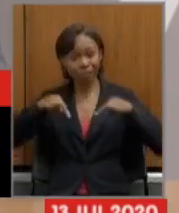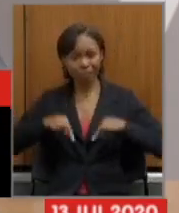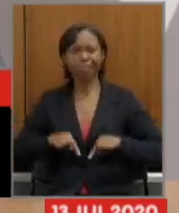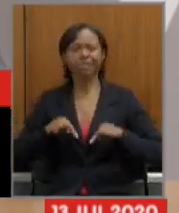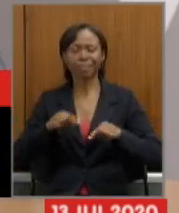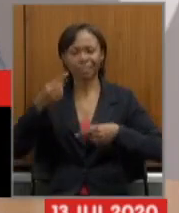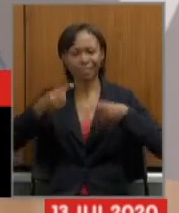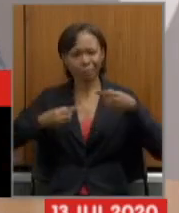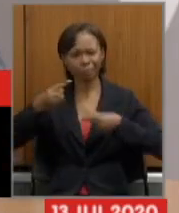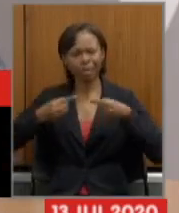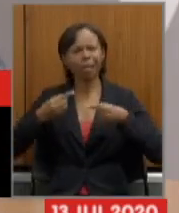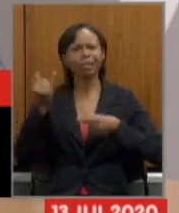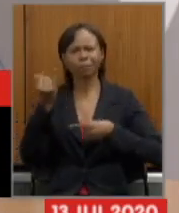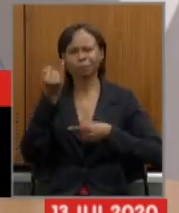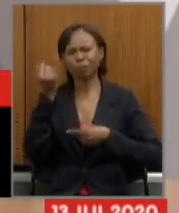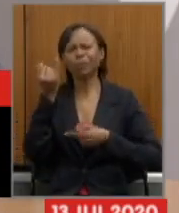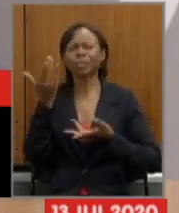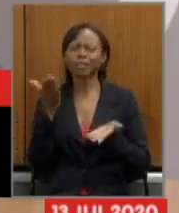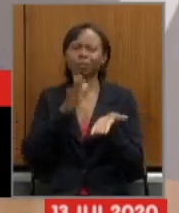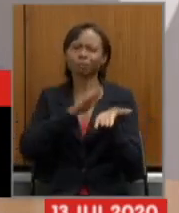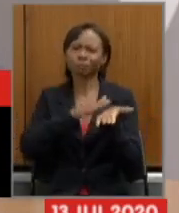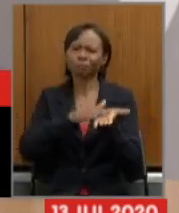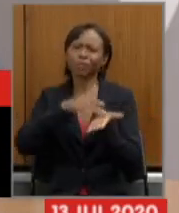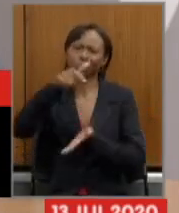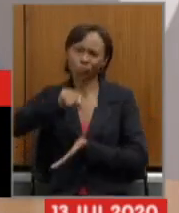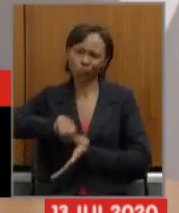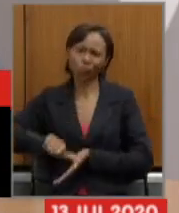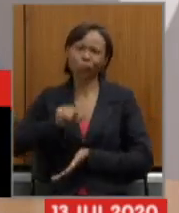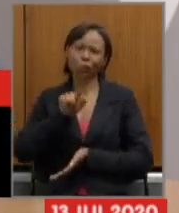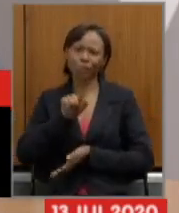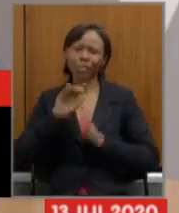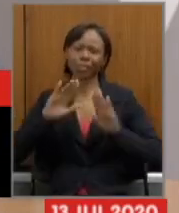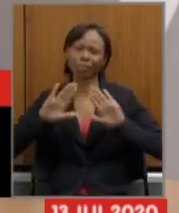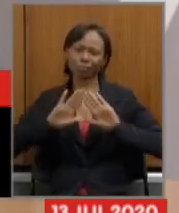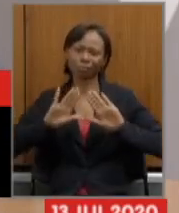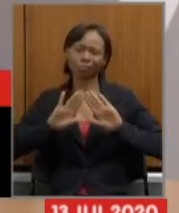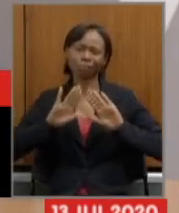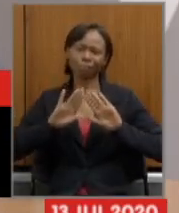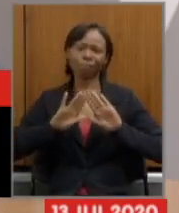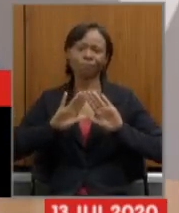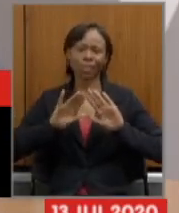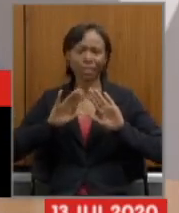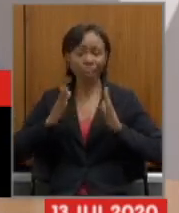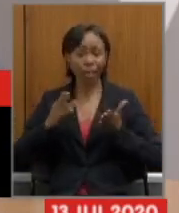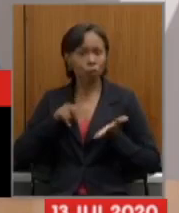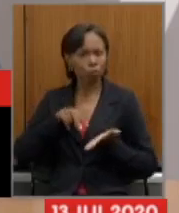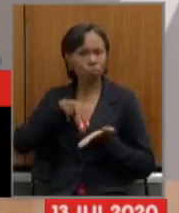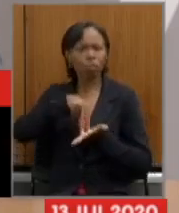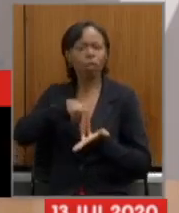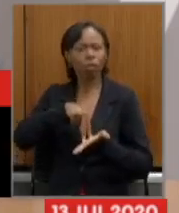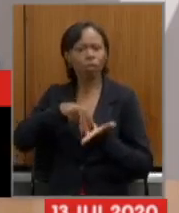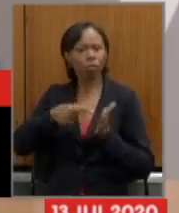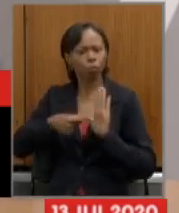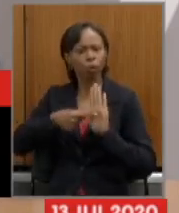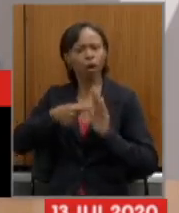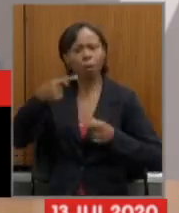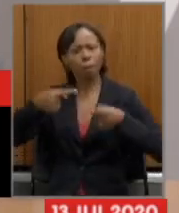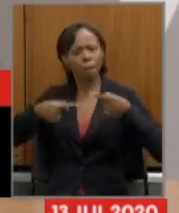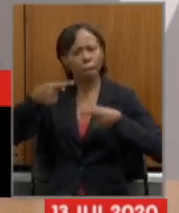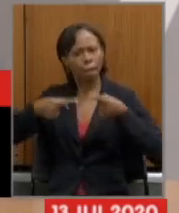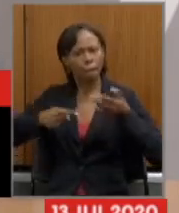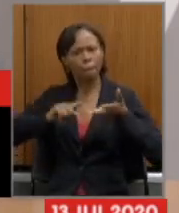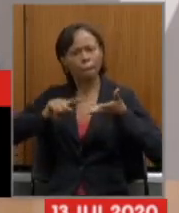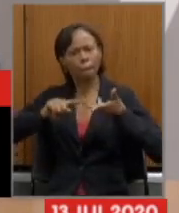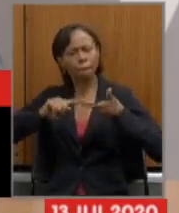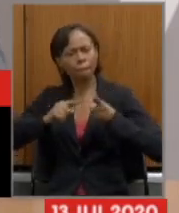acho fundamental e parabenizo mais uma vez a Assembleia por estar com esse protagonismo em trazer as discussões trazer